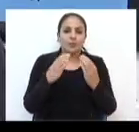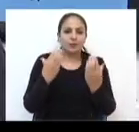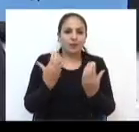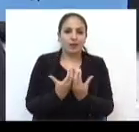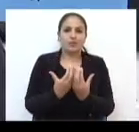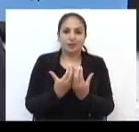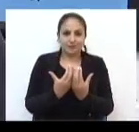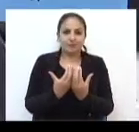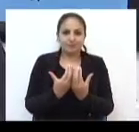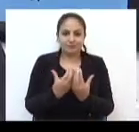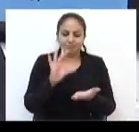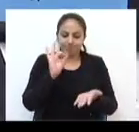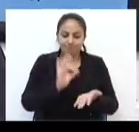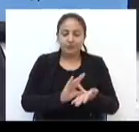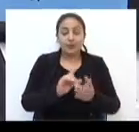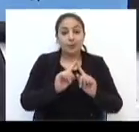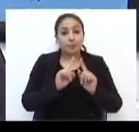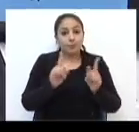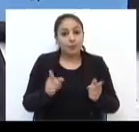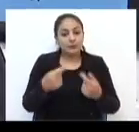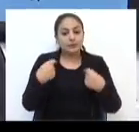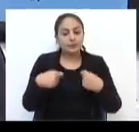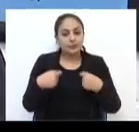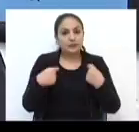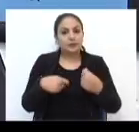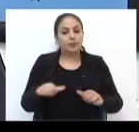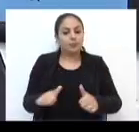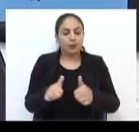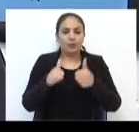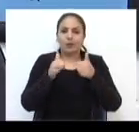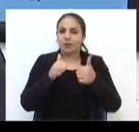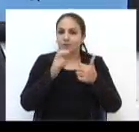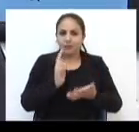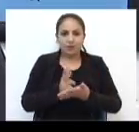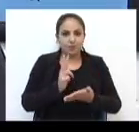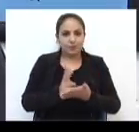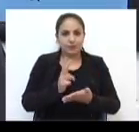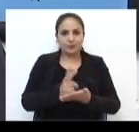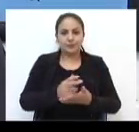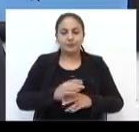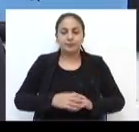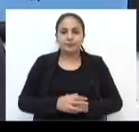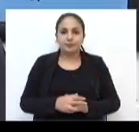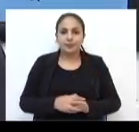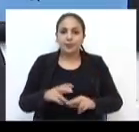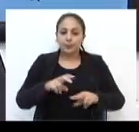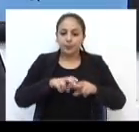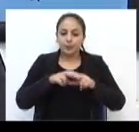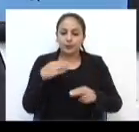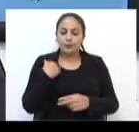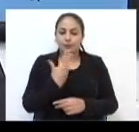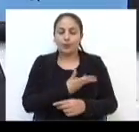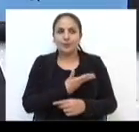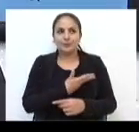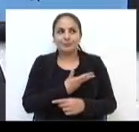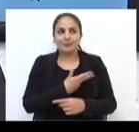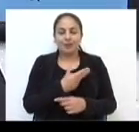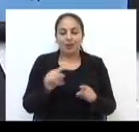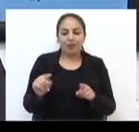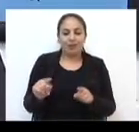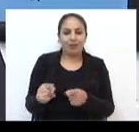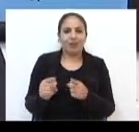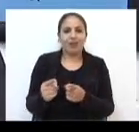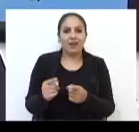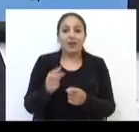que se consolida, mas que ainda precisa ser melhorado, precisa ser mais apurado. Então, o nosso desafio é dar